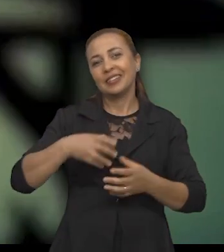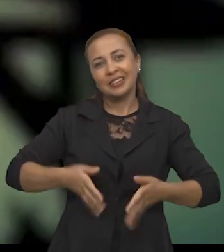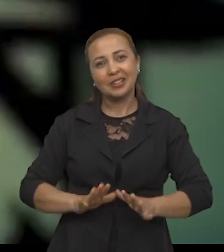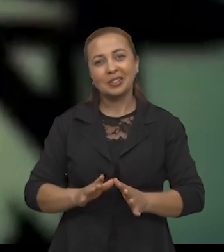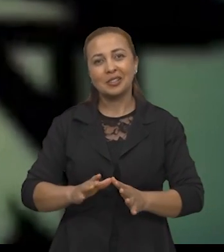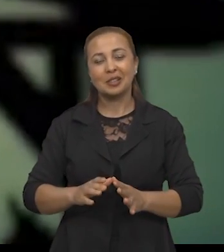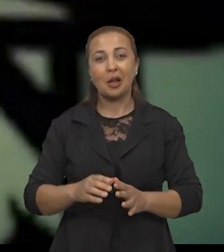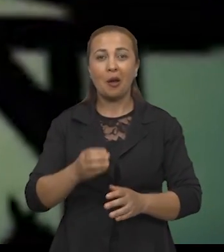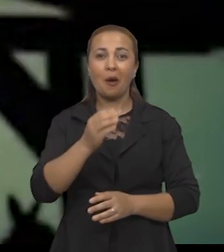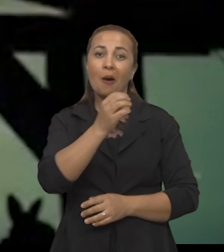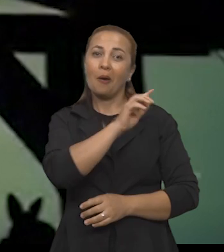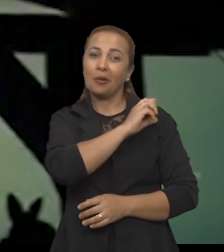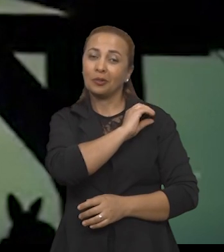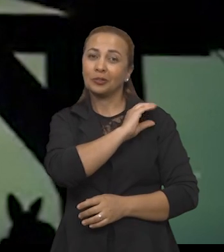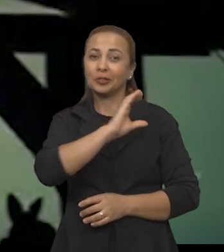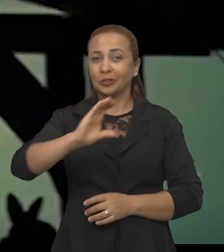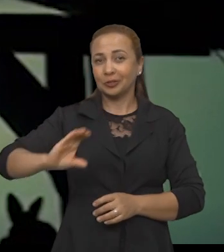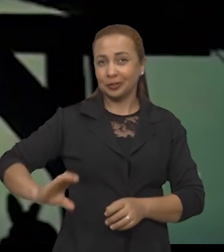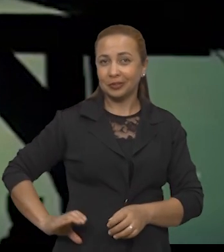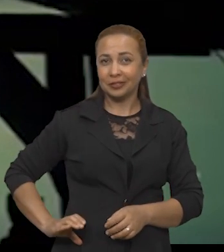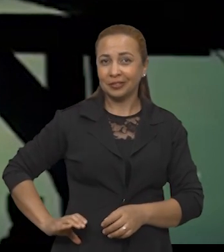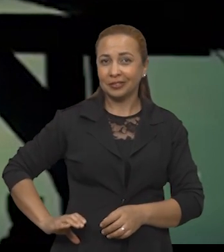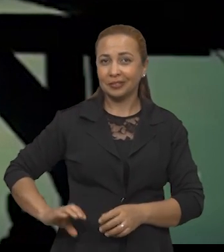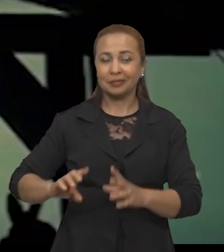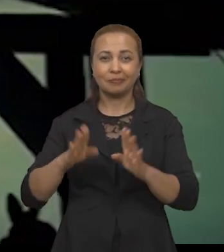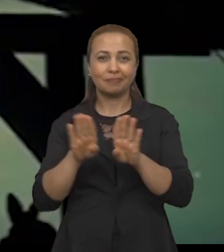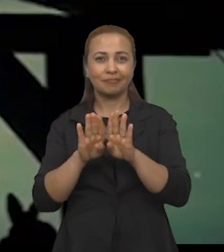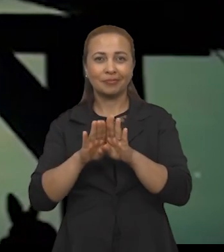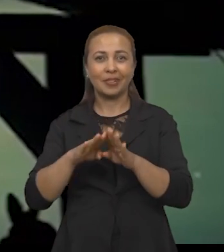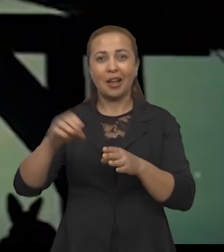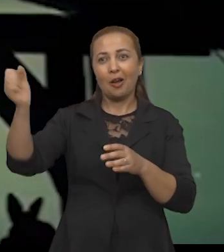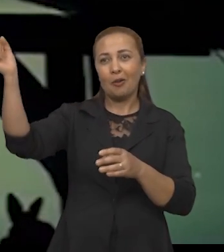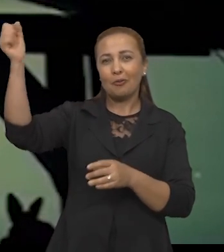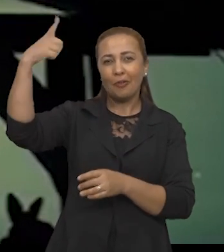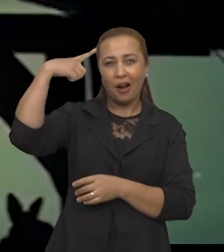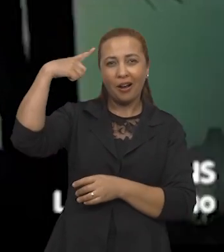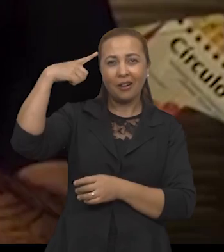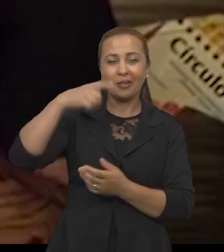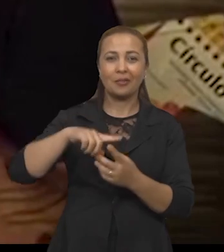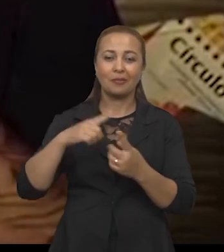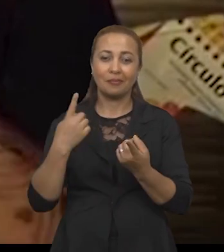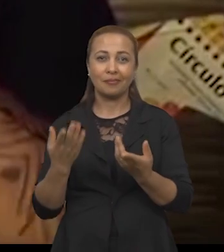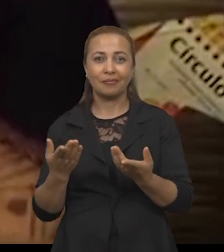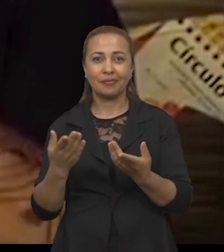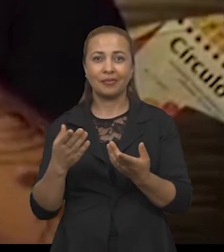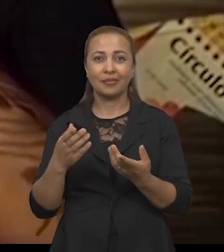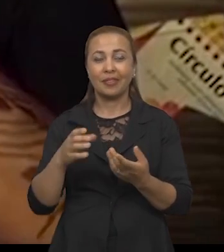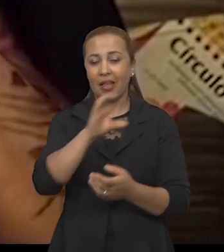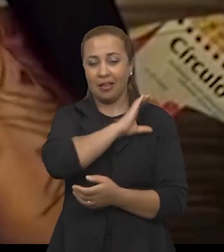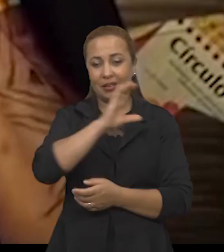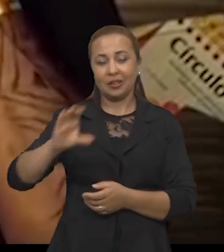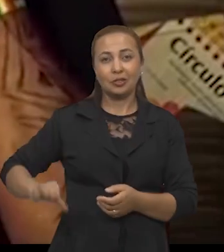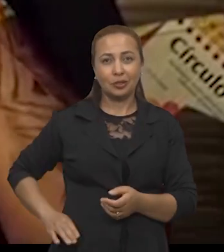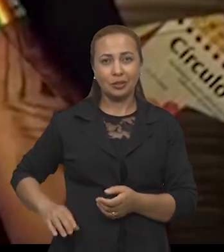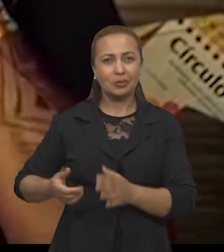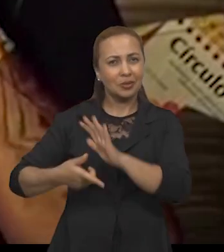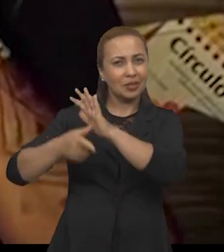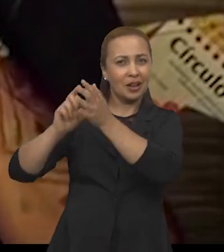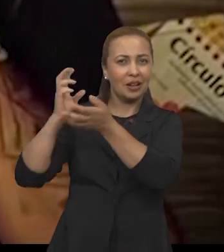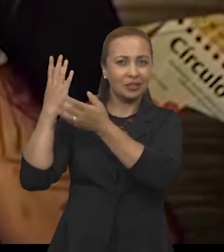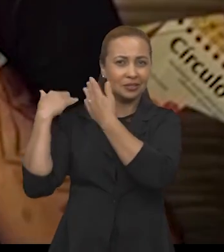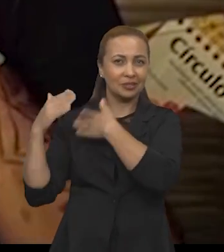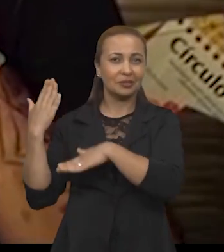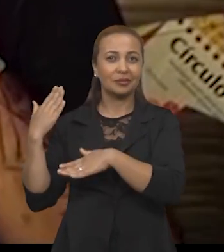Cristo, que é o outro sustiço, que pra nós é o sustiço de verão, né? E aí eu acredito que esse cristianismo